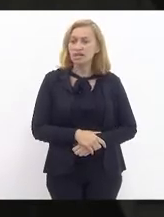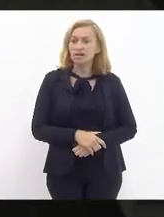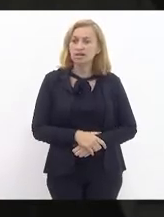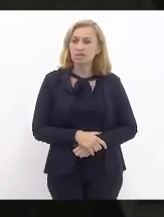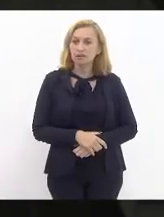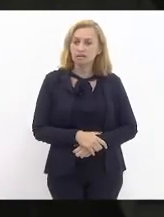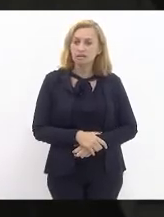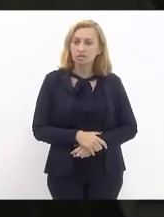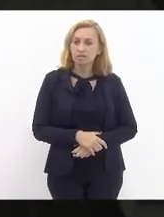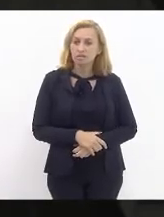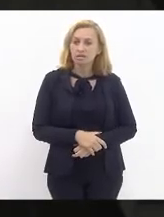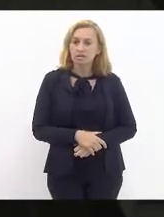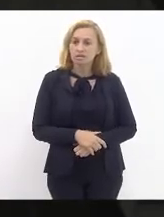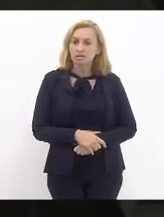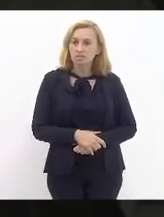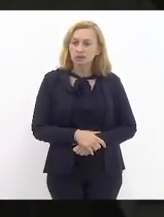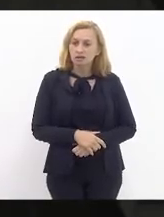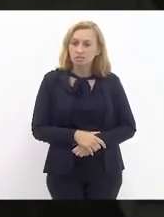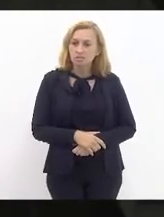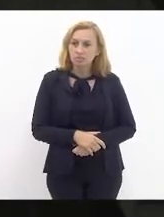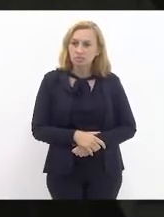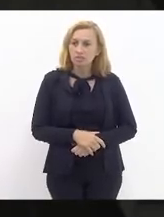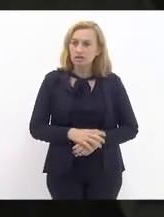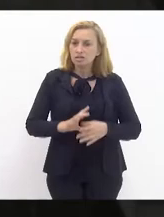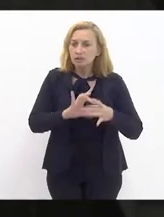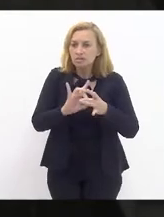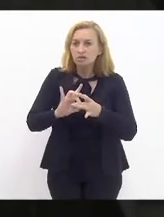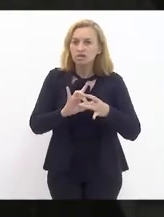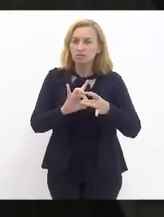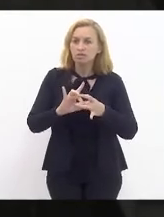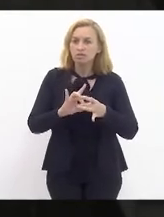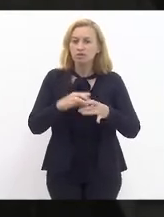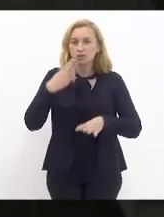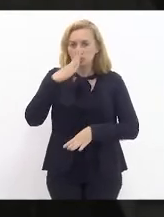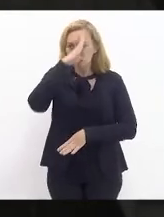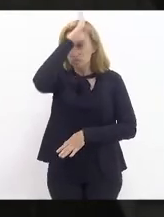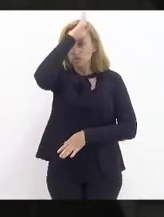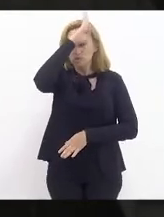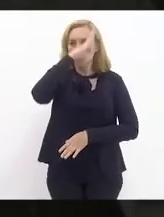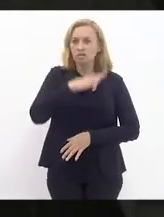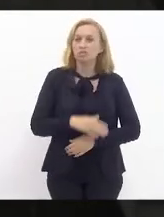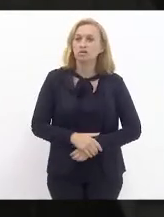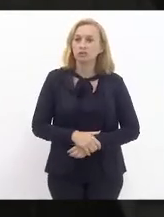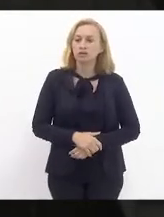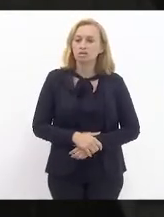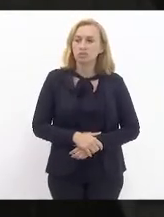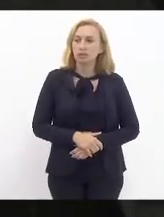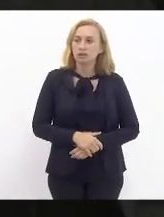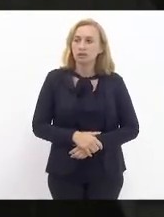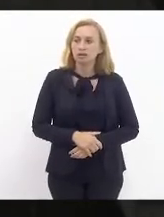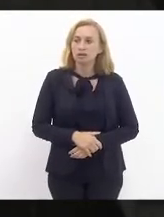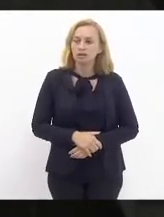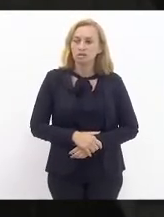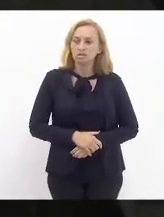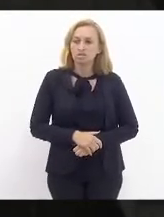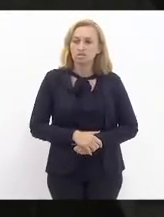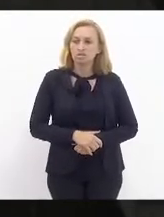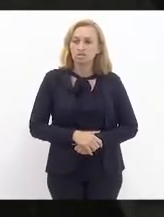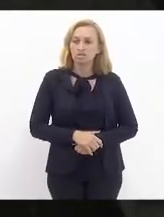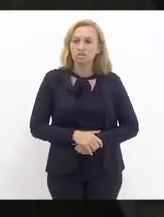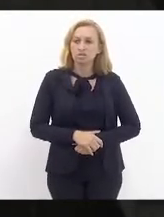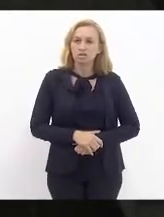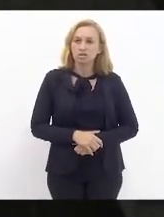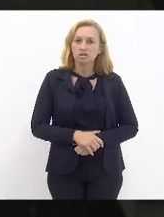é que o Dória fez aliança com o Bolsonaro em São Paulo e ganhou a eleição lá.